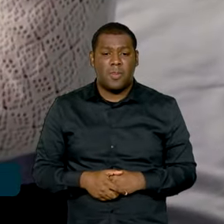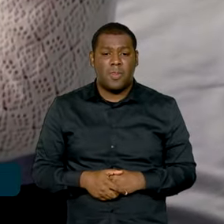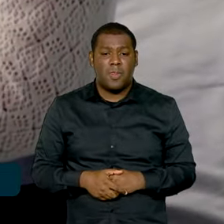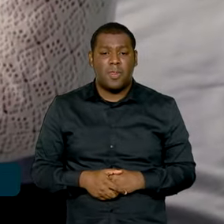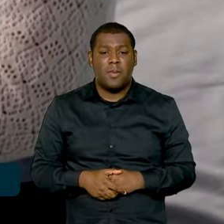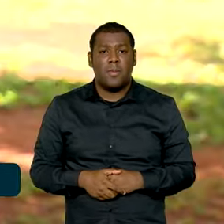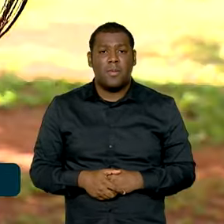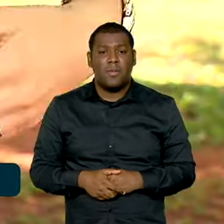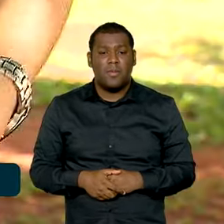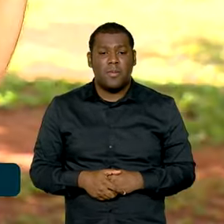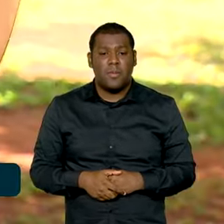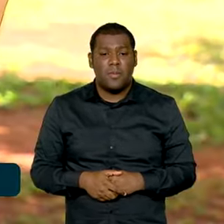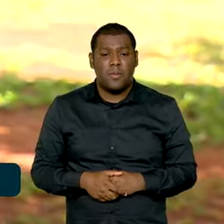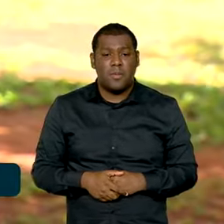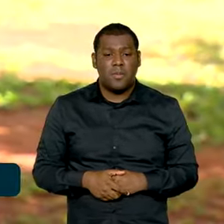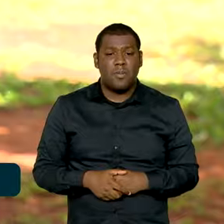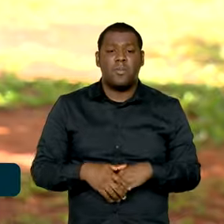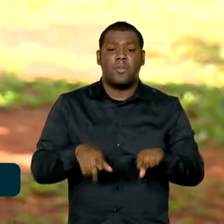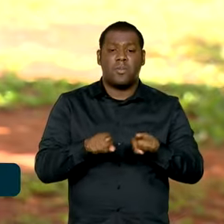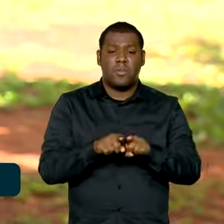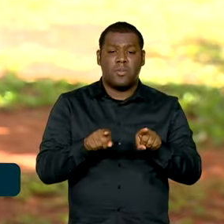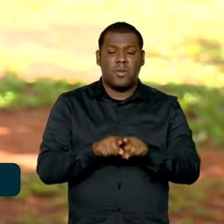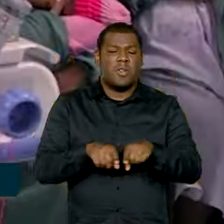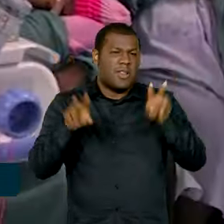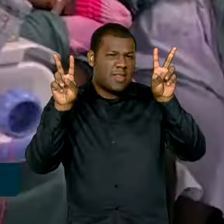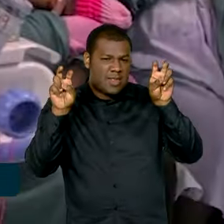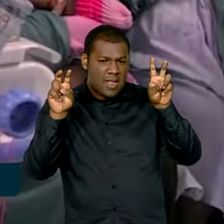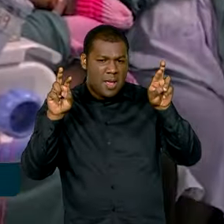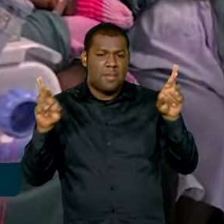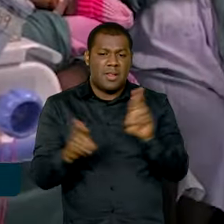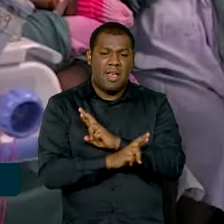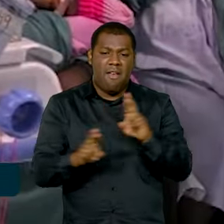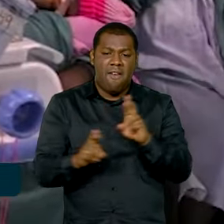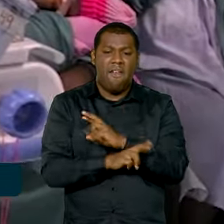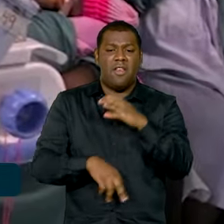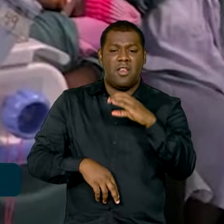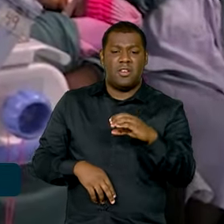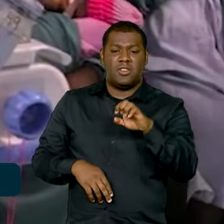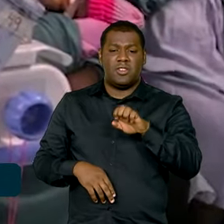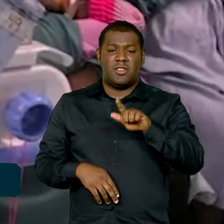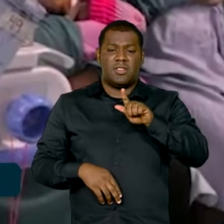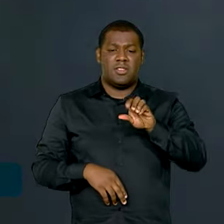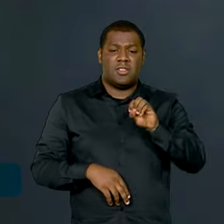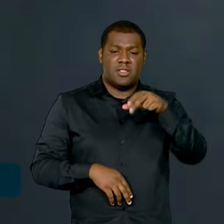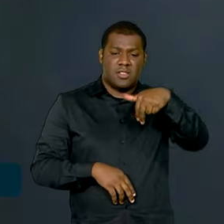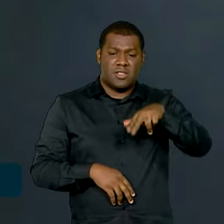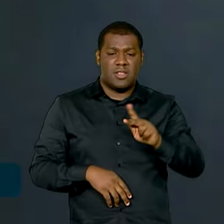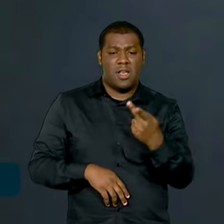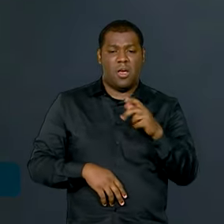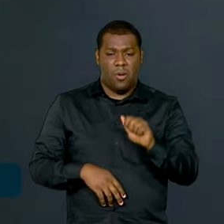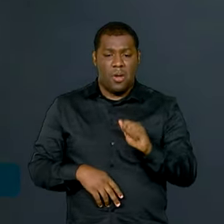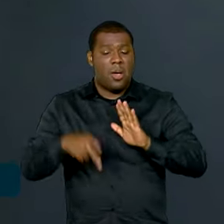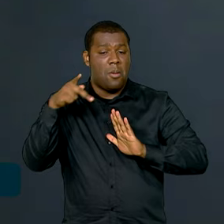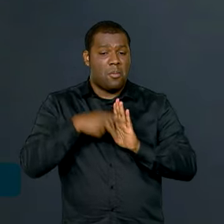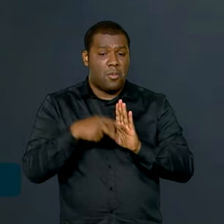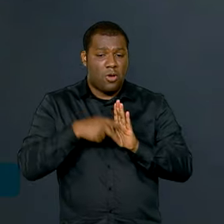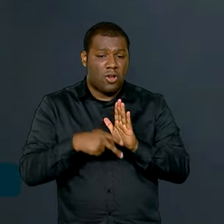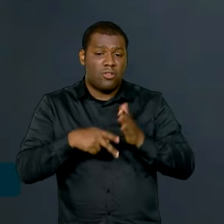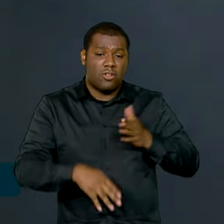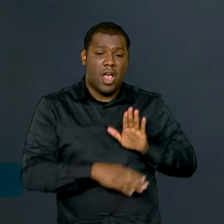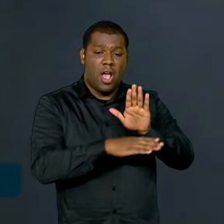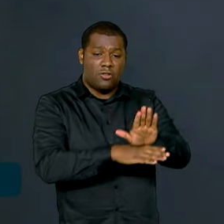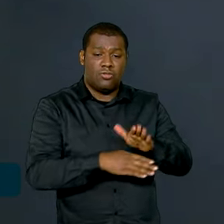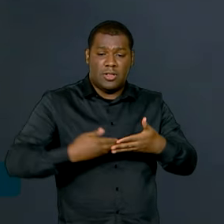reconstrução da rede Cegonha, referência para o enfrentamento à mortalidade materno-infantil no